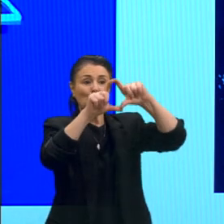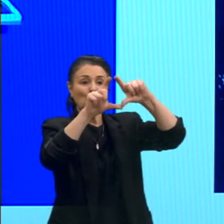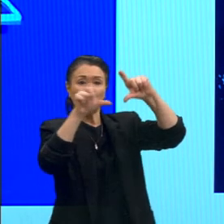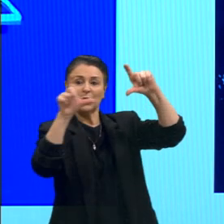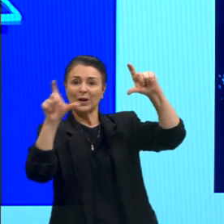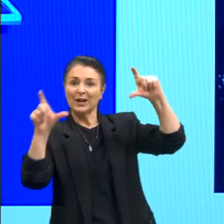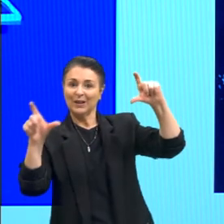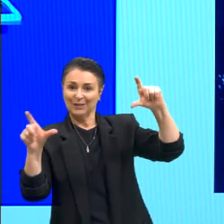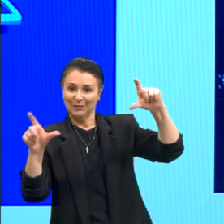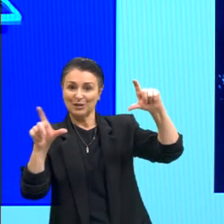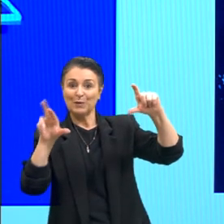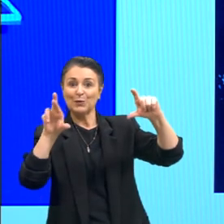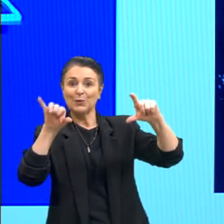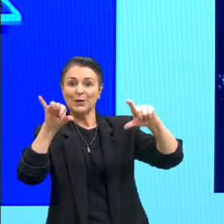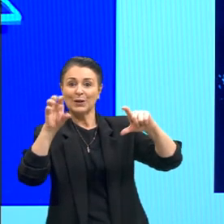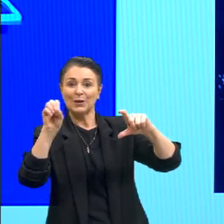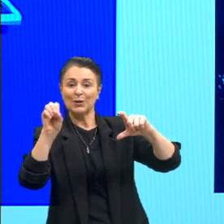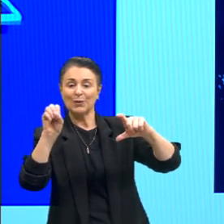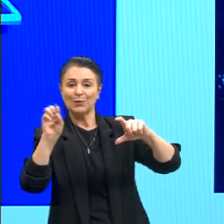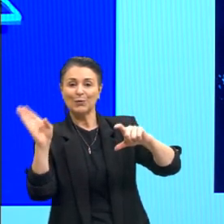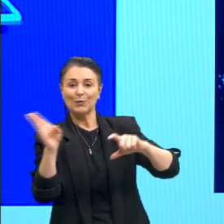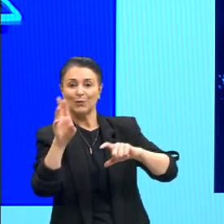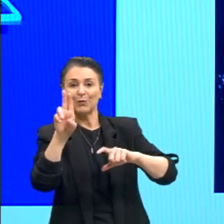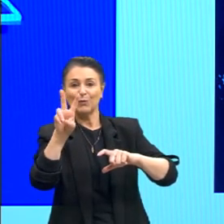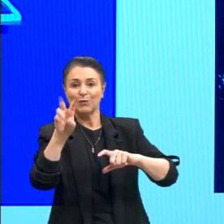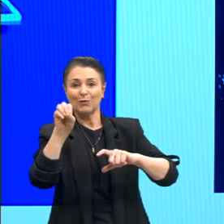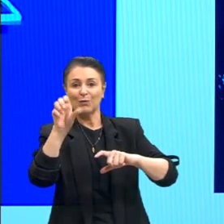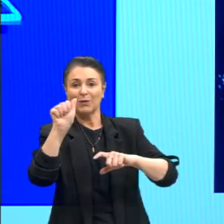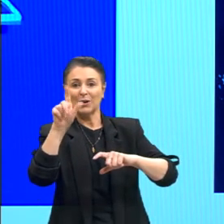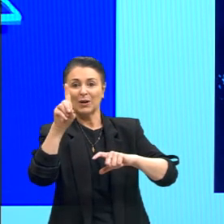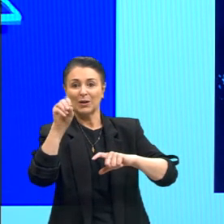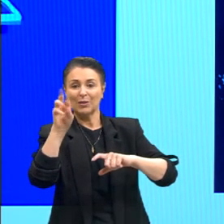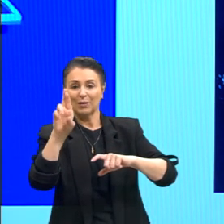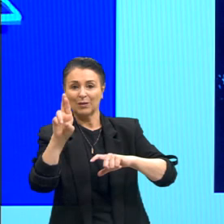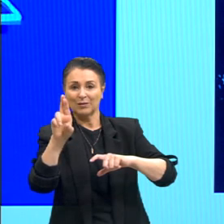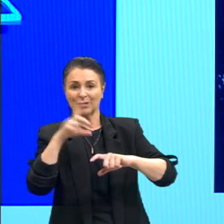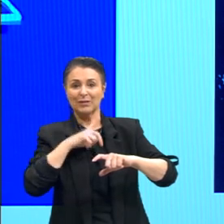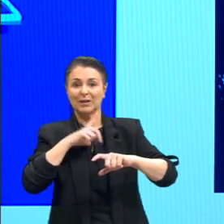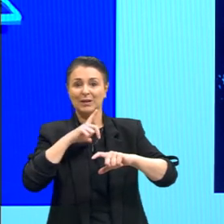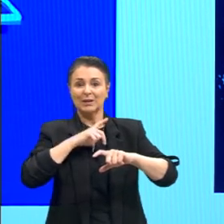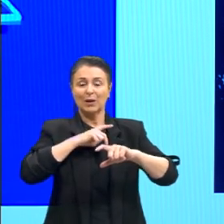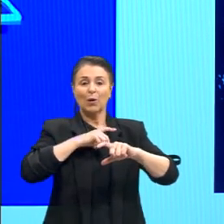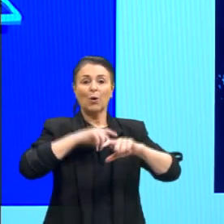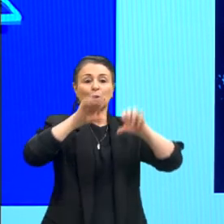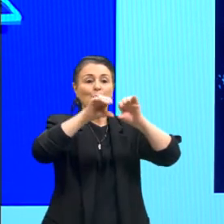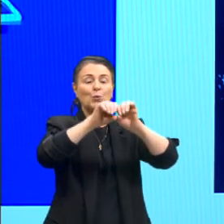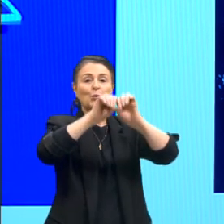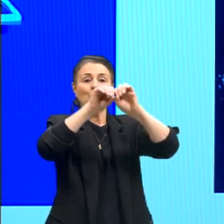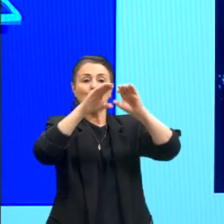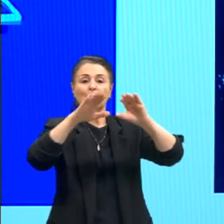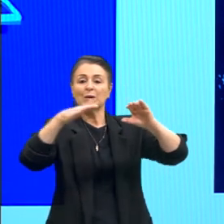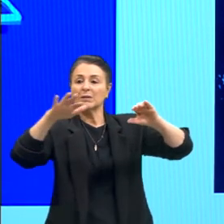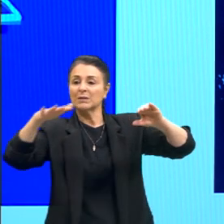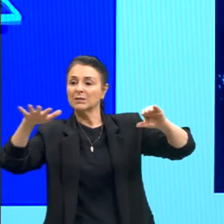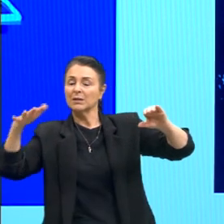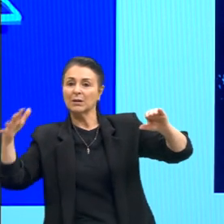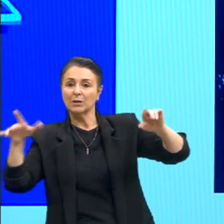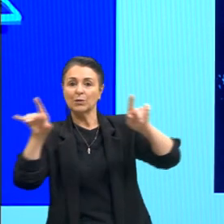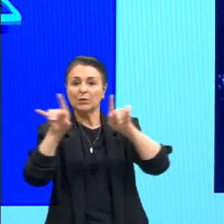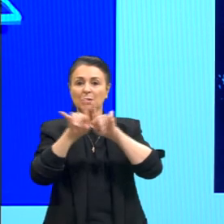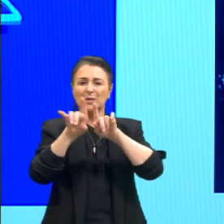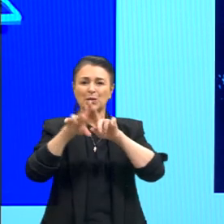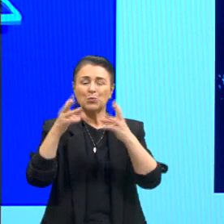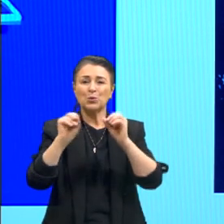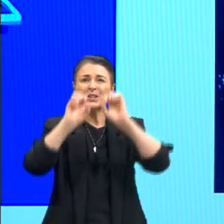zona de convergência do Atlântico Sul e a zona de convergência intertropical, certo? Muita formação de nuvem, muita chuva,